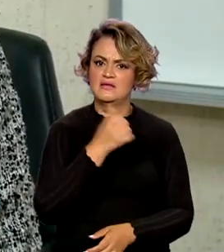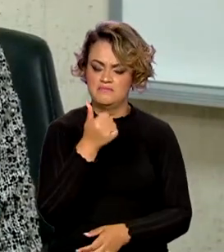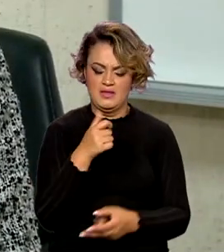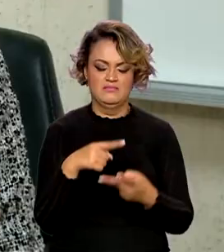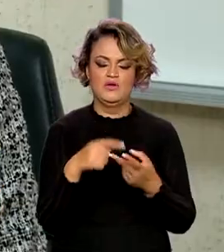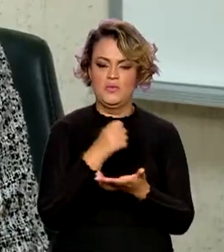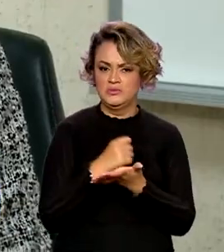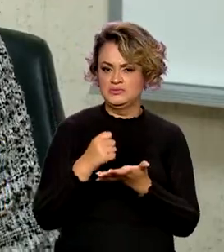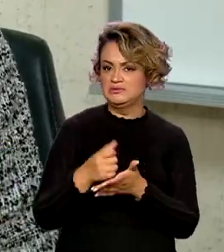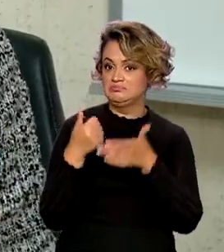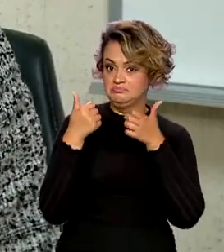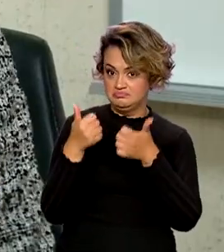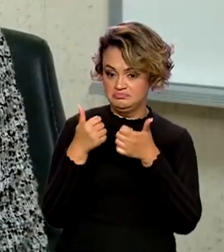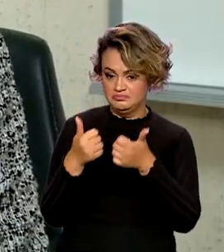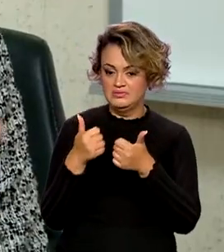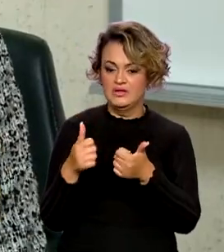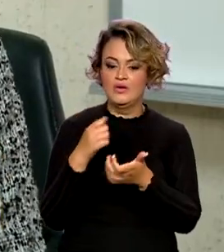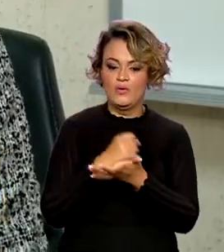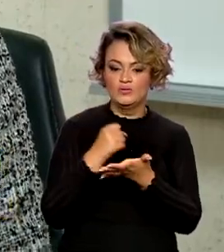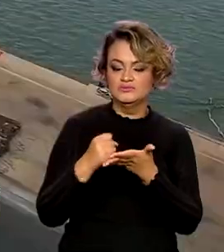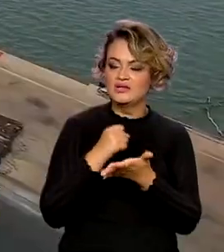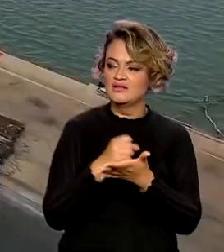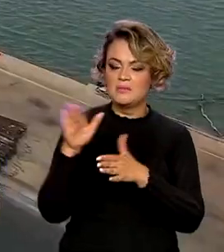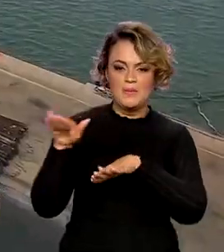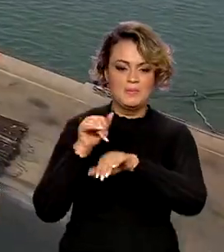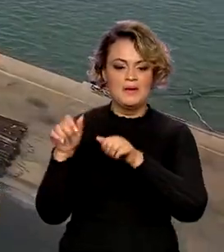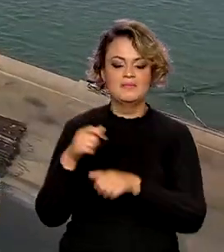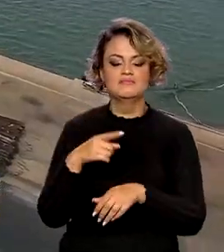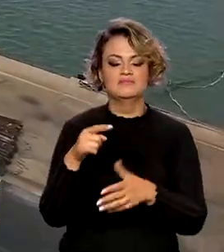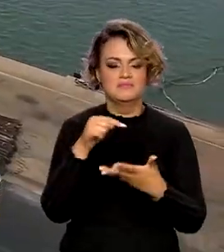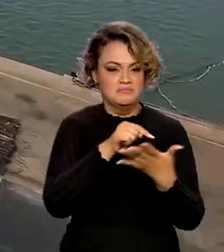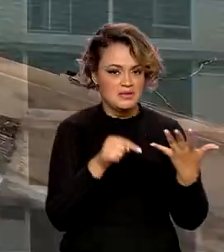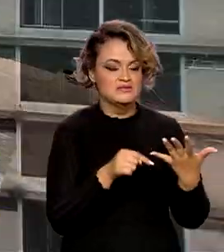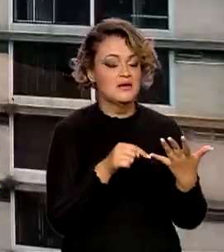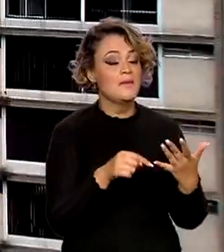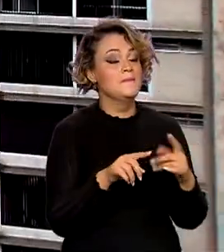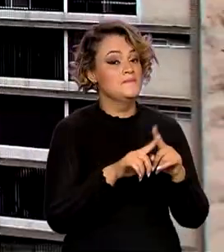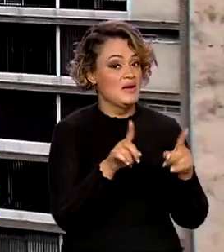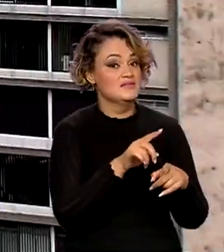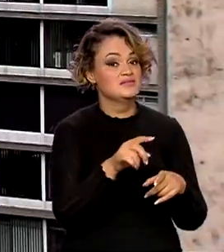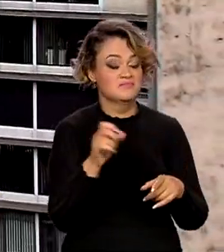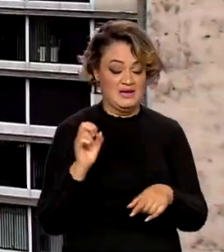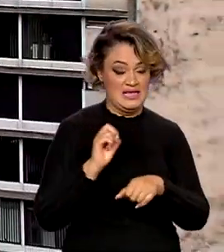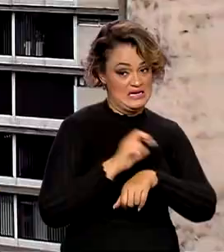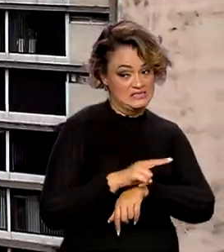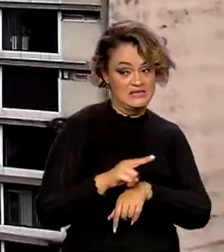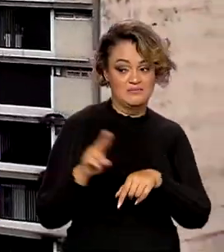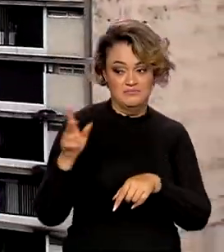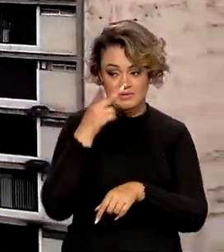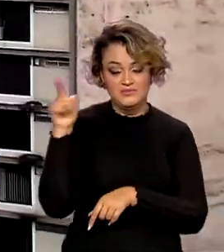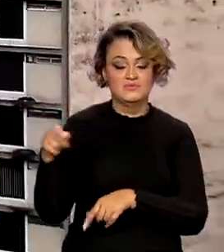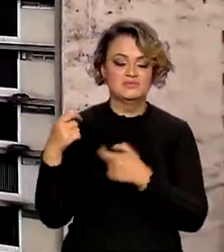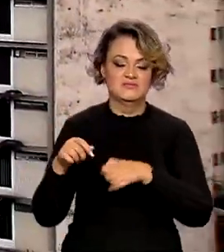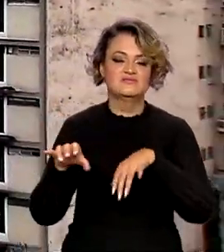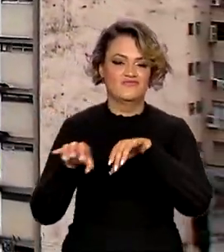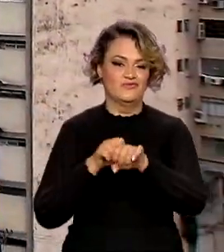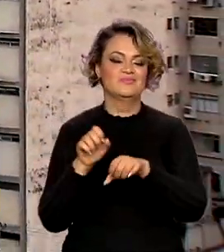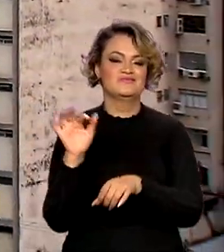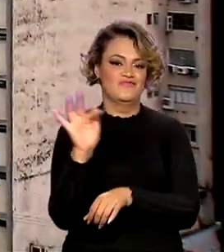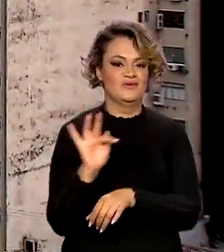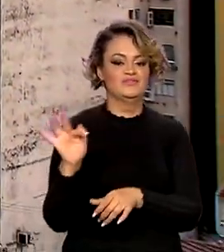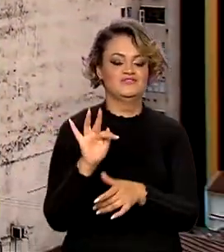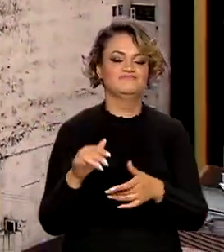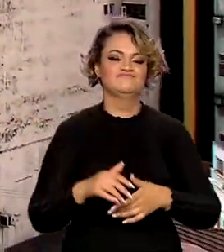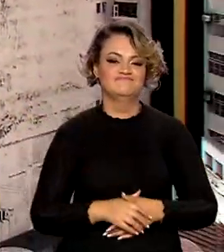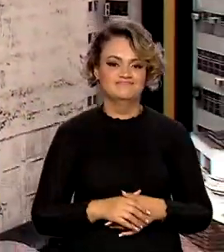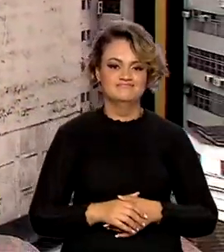contratam uma mão de obra mais qualificada, contratam mais, mas esses benefícios também são sentidos pelos seus empregados e pelas comunidades